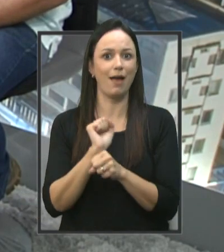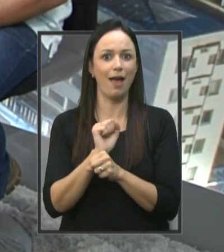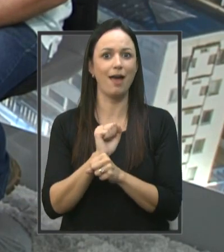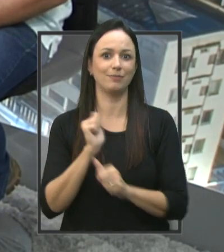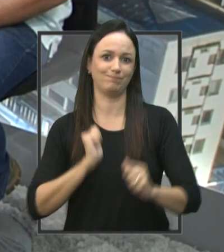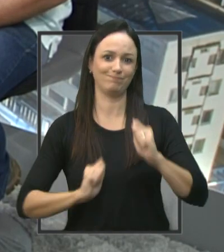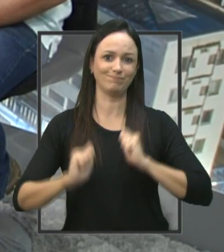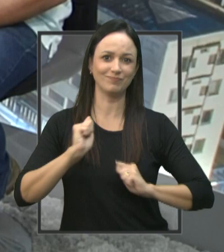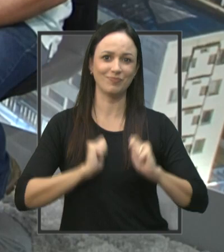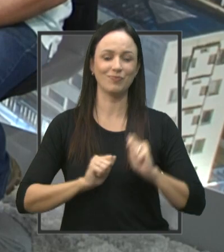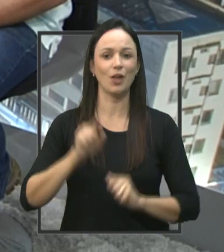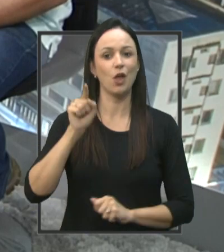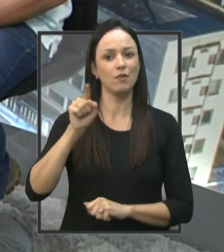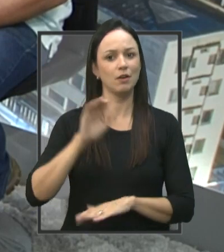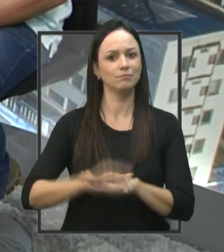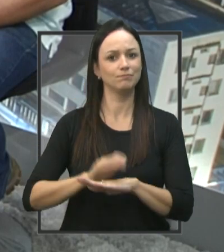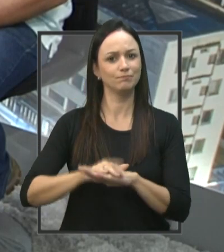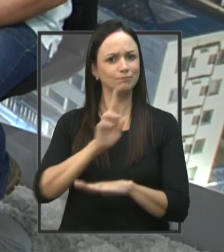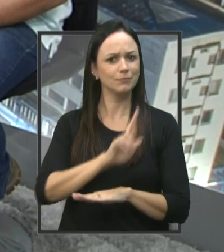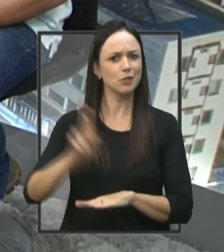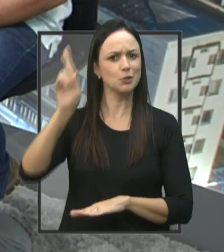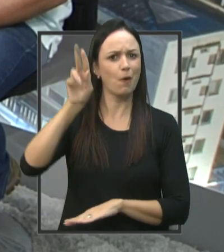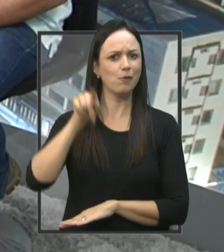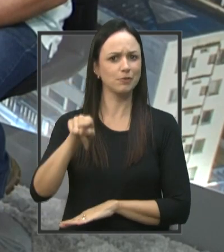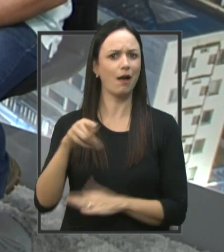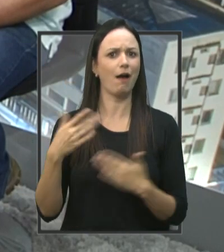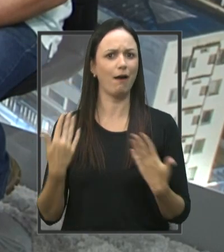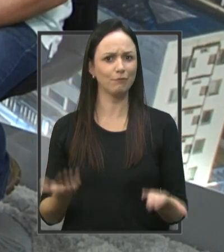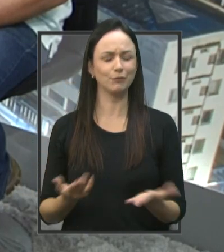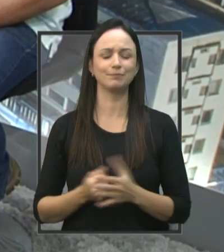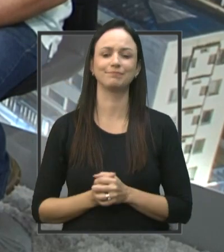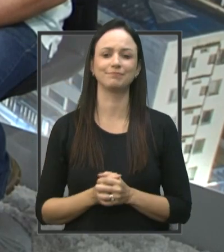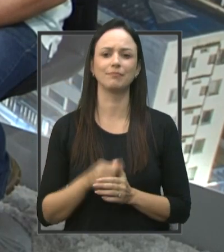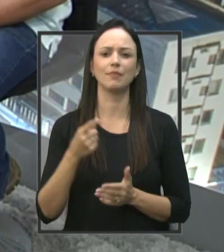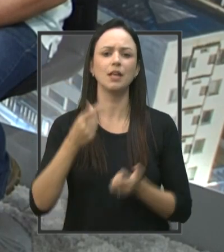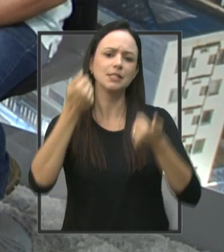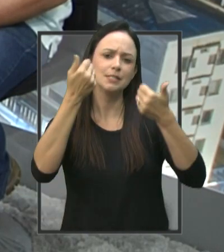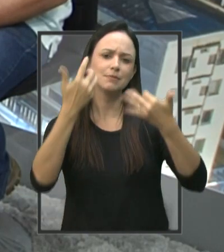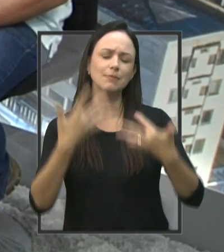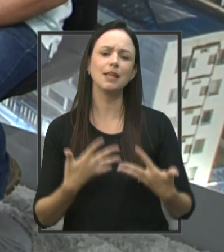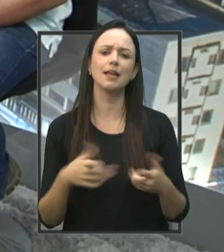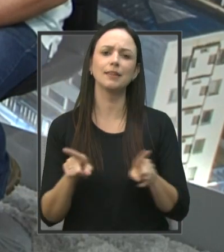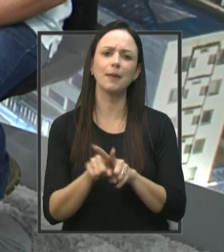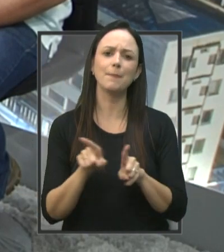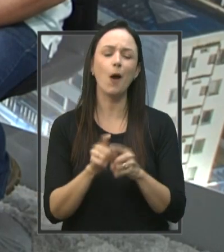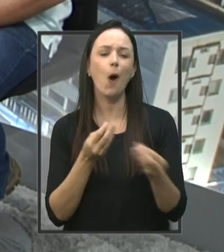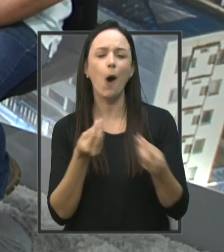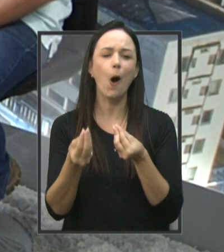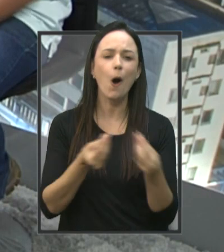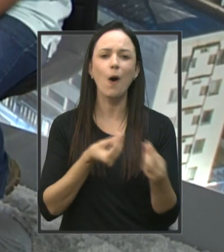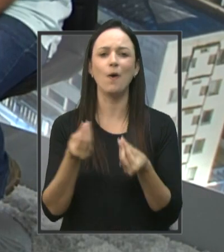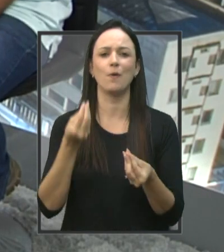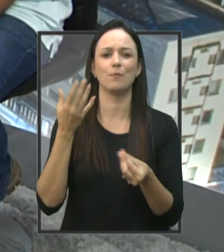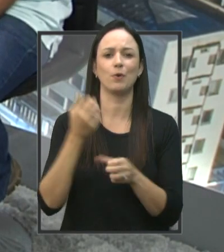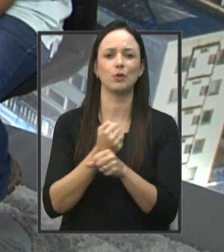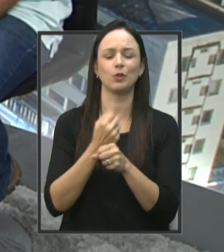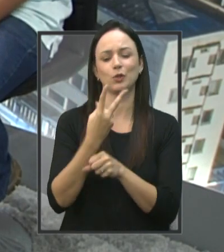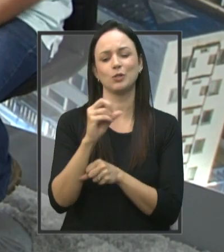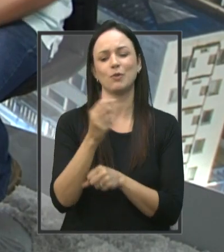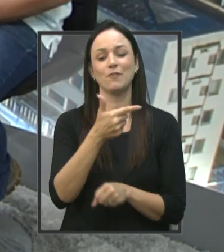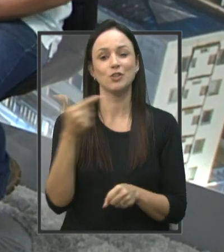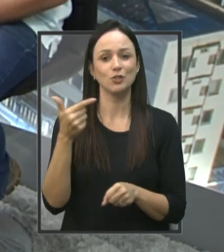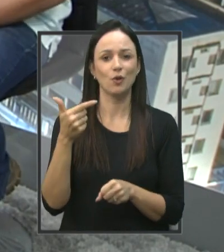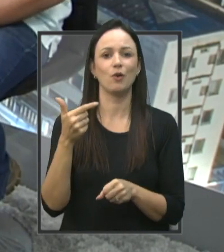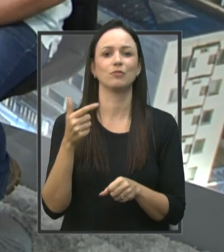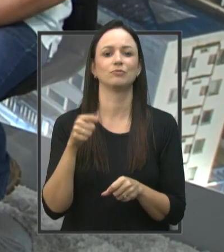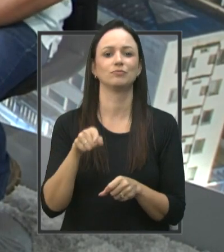grande entusiasta dessa questão Eu gostaria que o senhor também fizesse um balanço Do que aconteceu em 2022 No